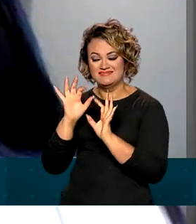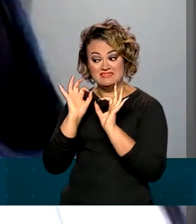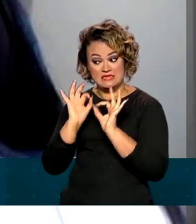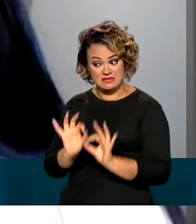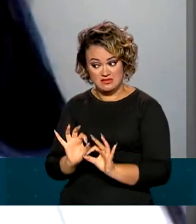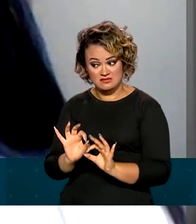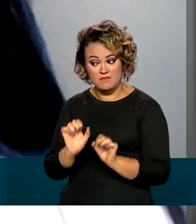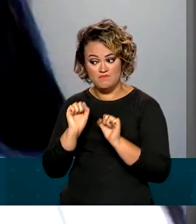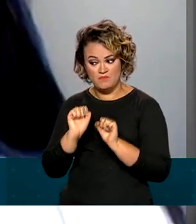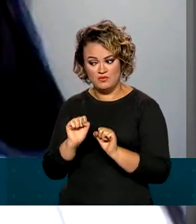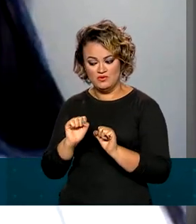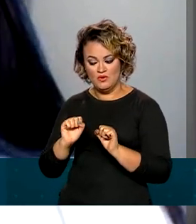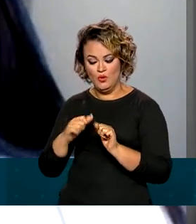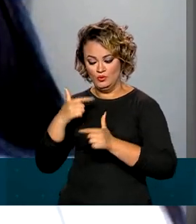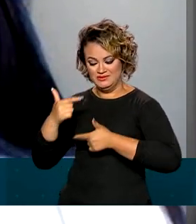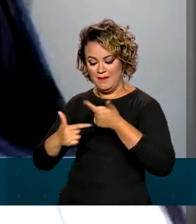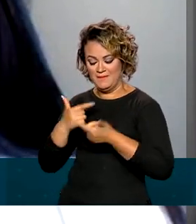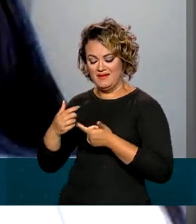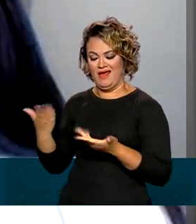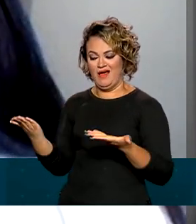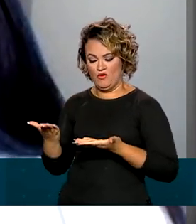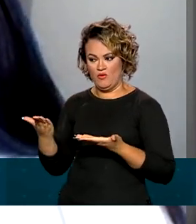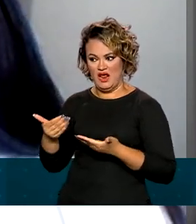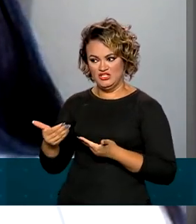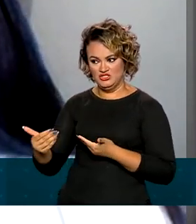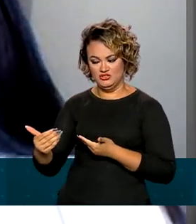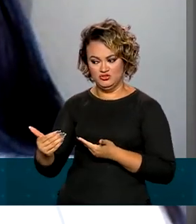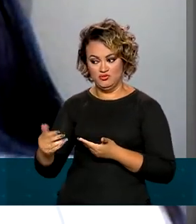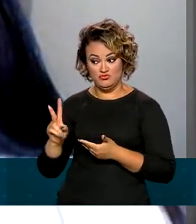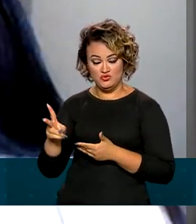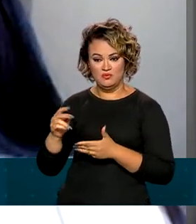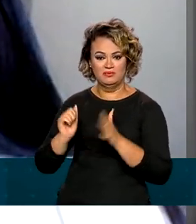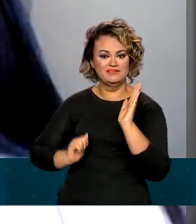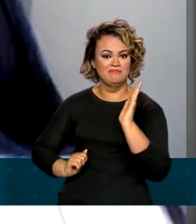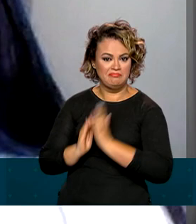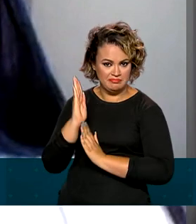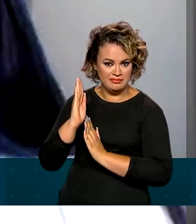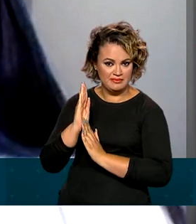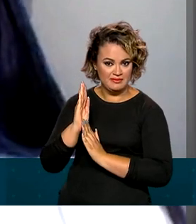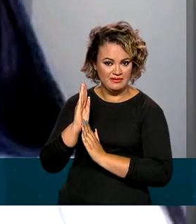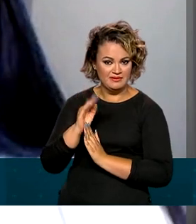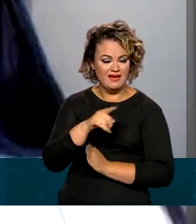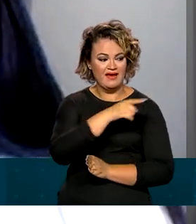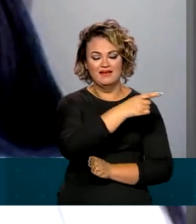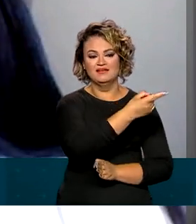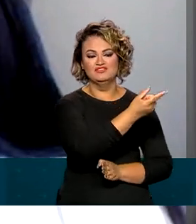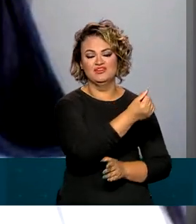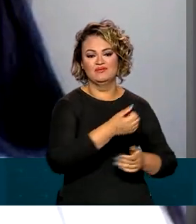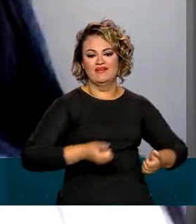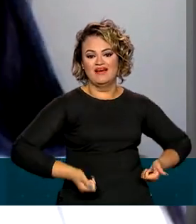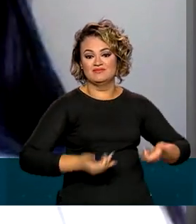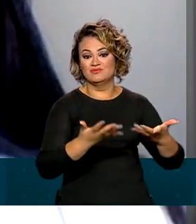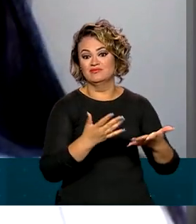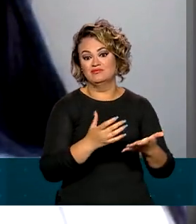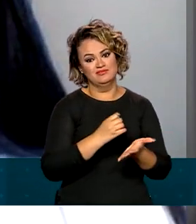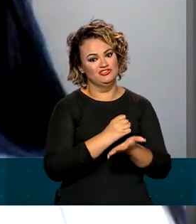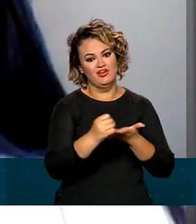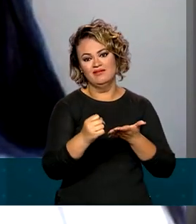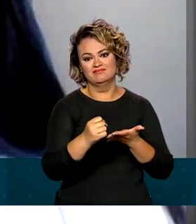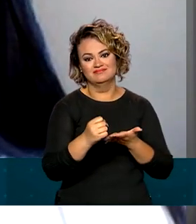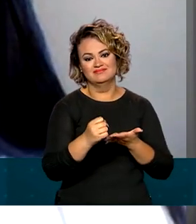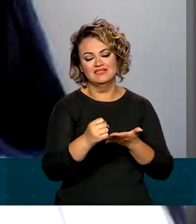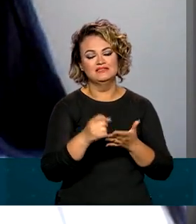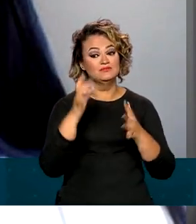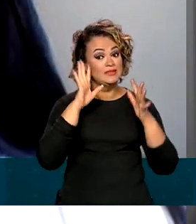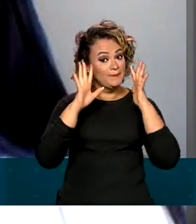no seu emprego, onde você está trabalhando, porque se você for desligado, você não vai mais contar com o depósito